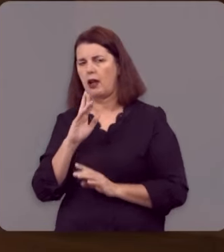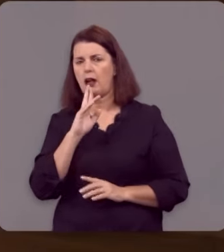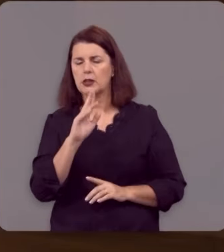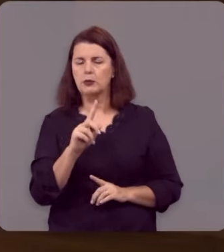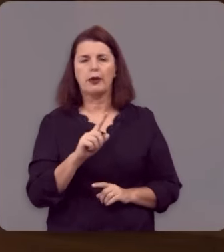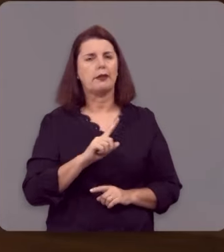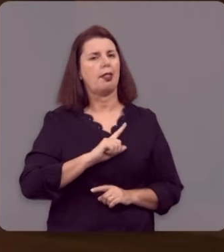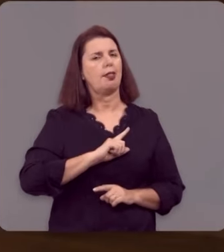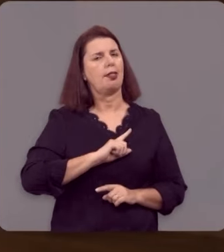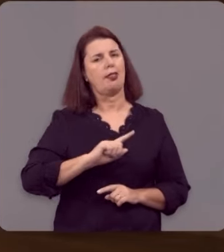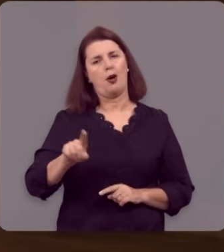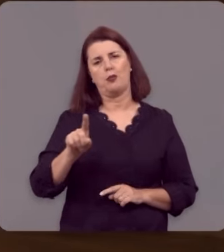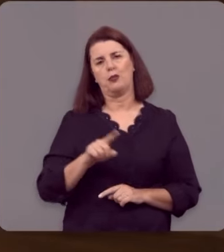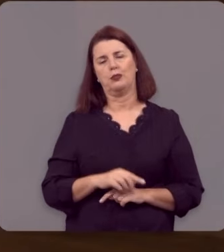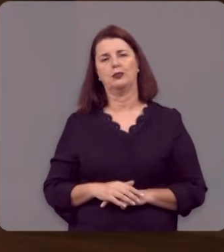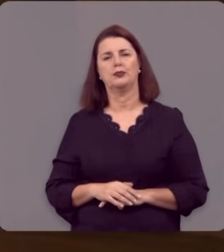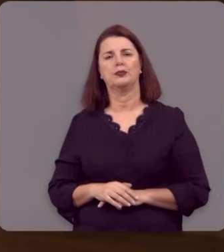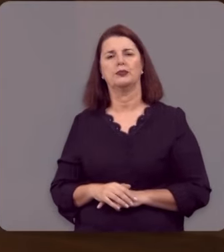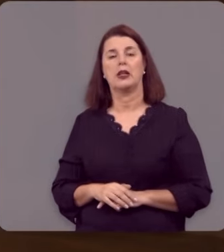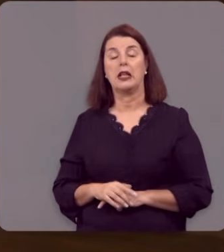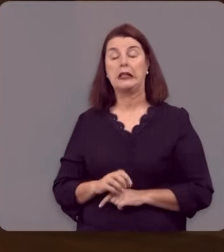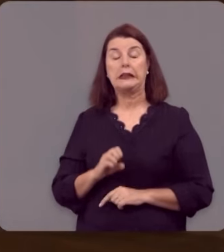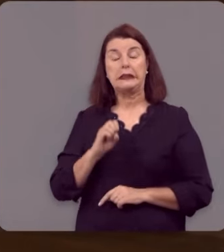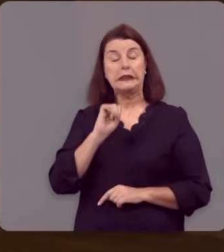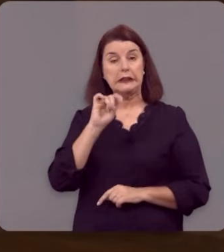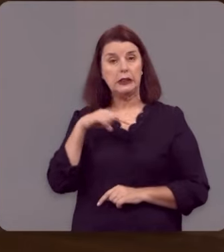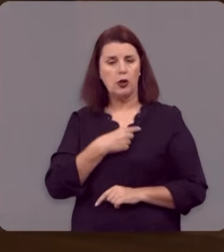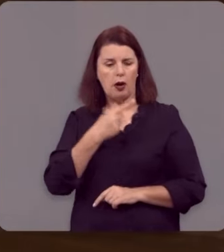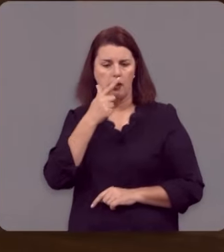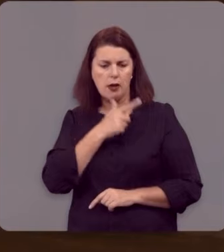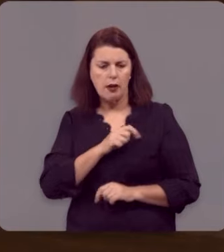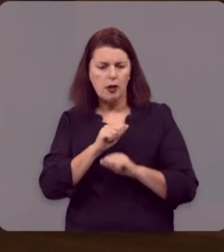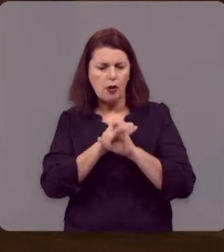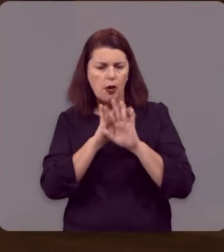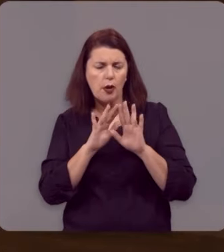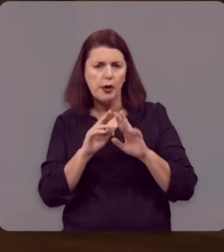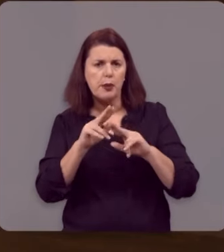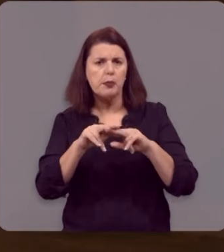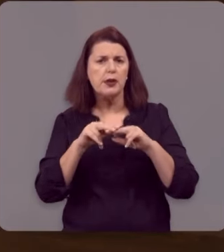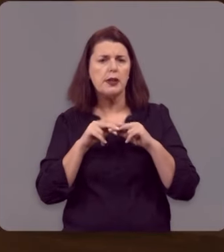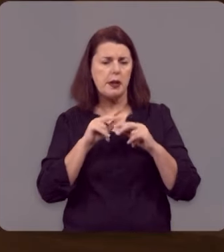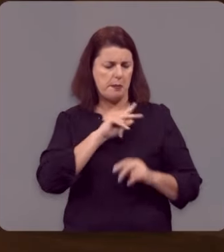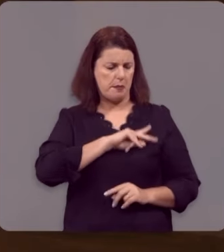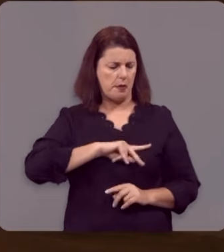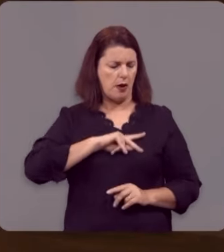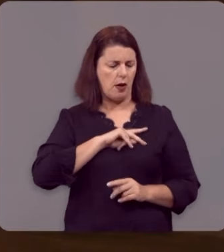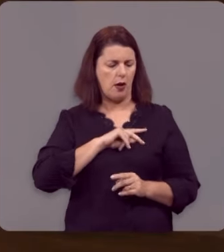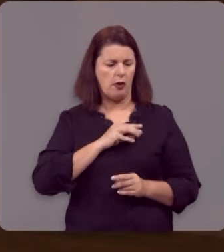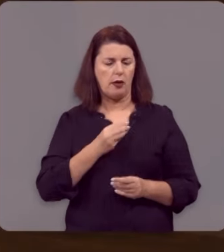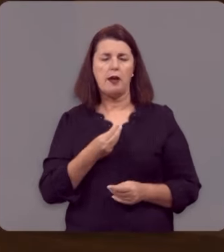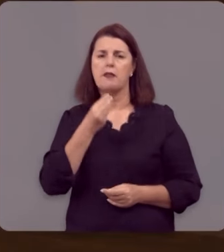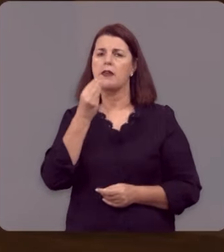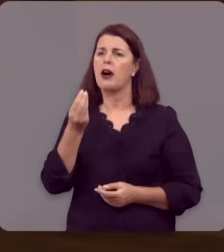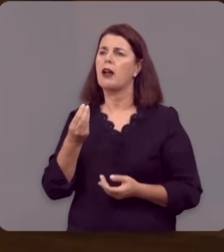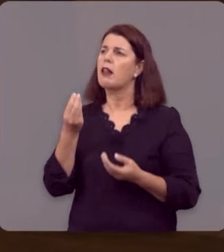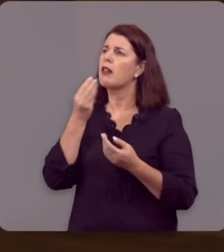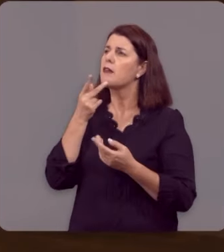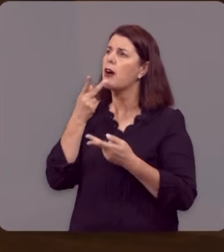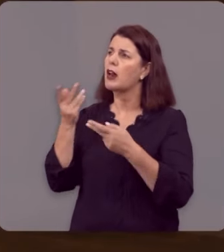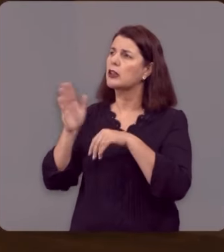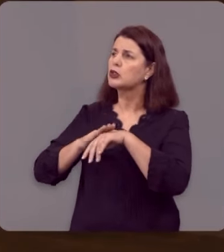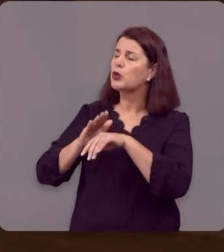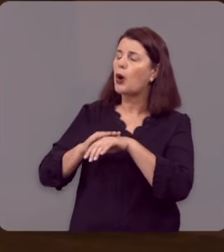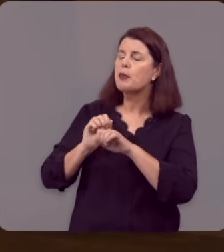resposta é um sonoro não. Se não estamos ainda glorificados, por que Paulo coloca a glorificação como verbo